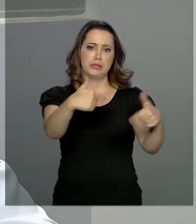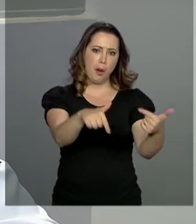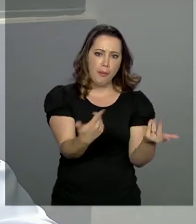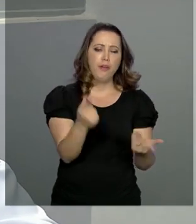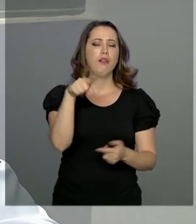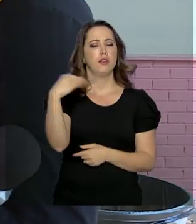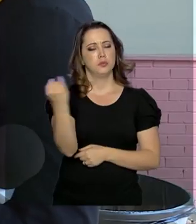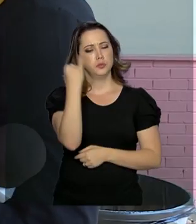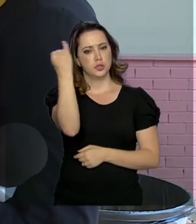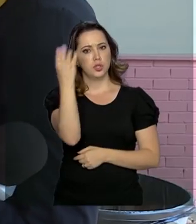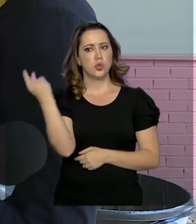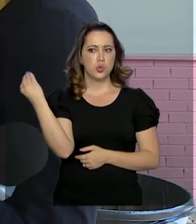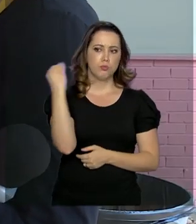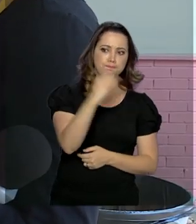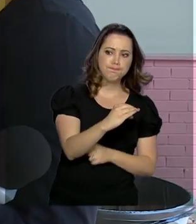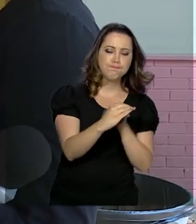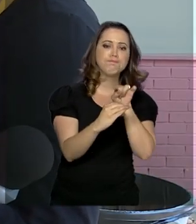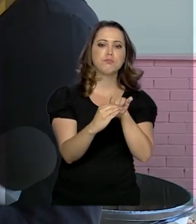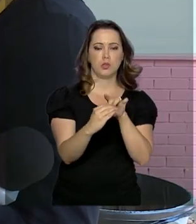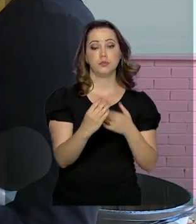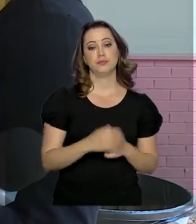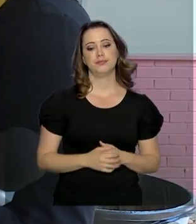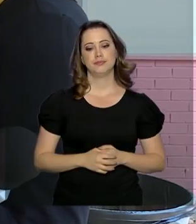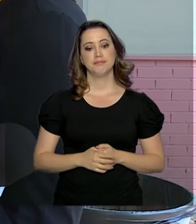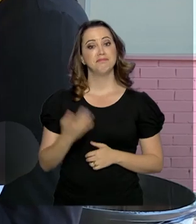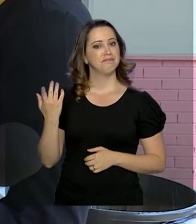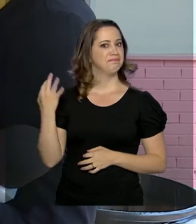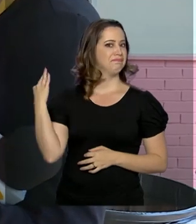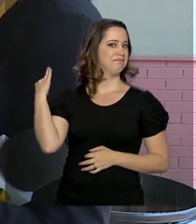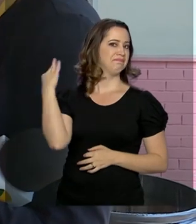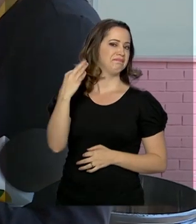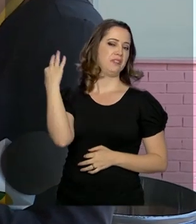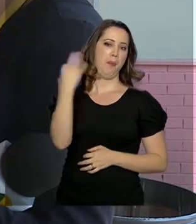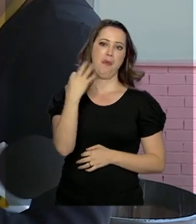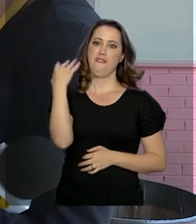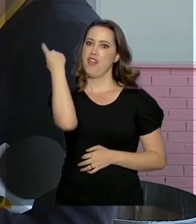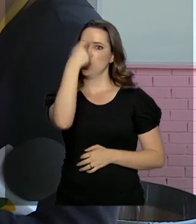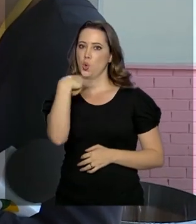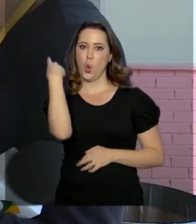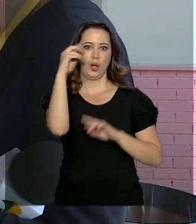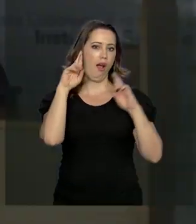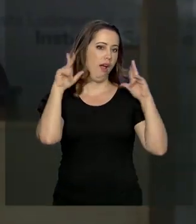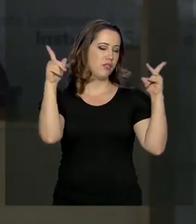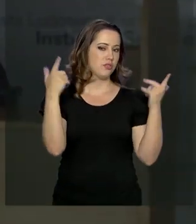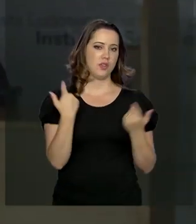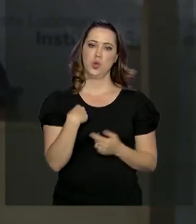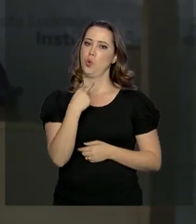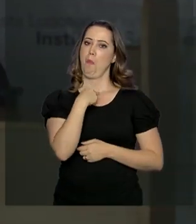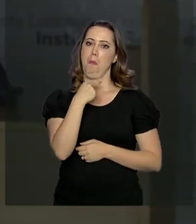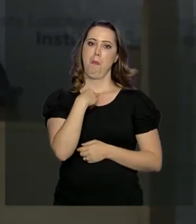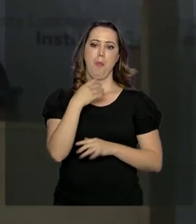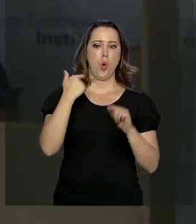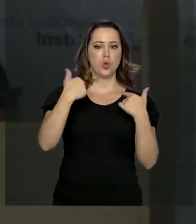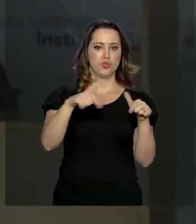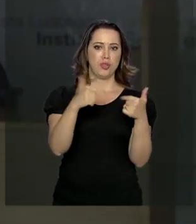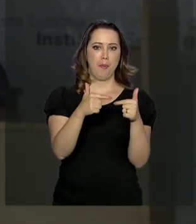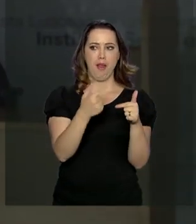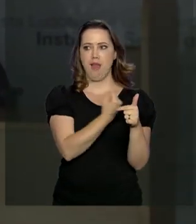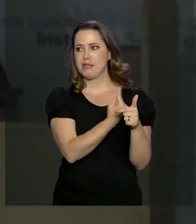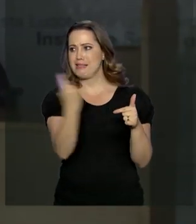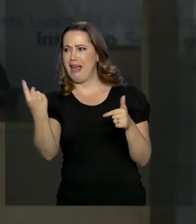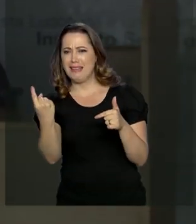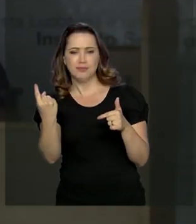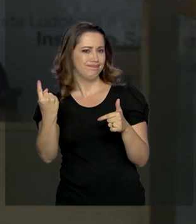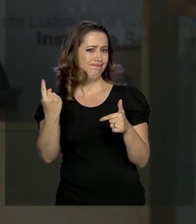o repasse de verbas. A dona Conceição acha ótimo ter essa alternativa para quem não pode deixar o trabalho no meio do expediente